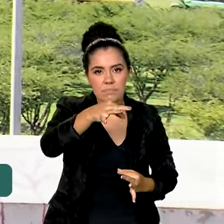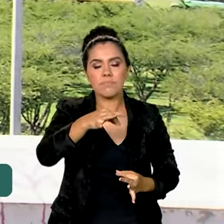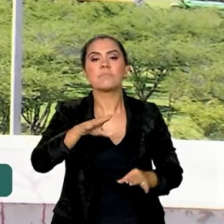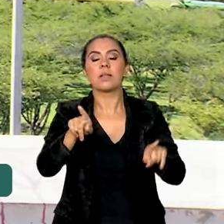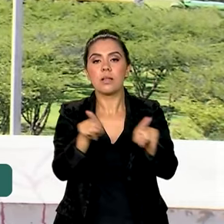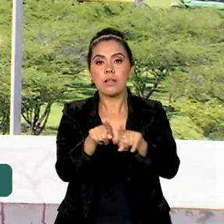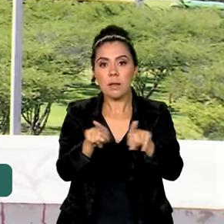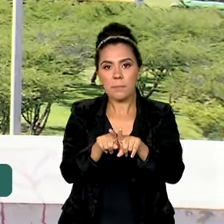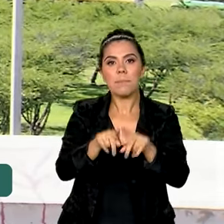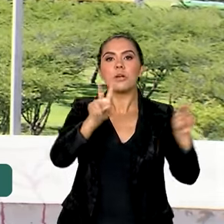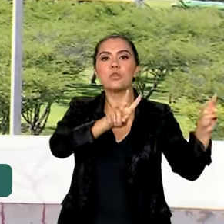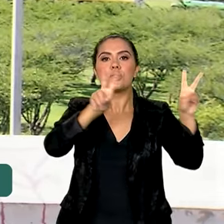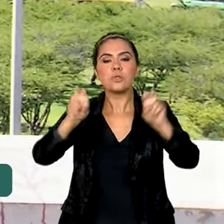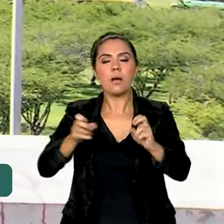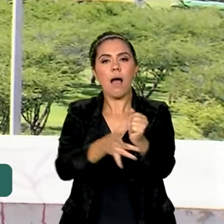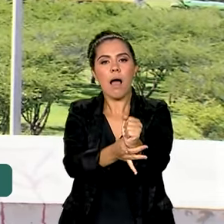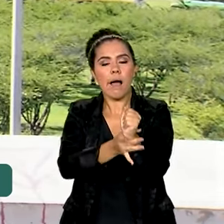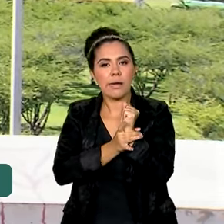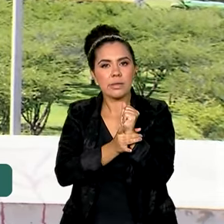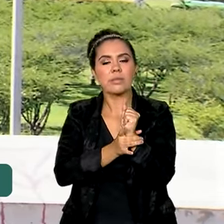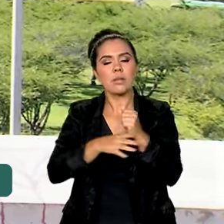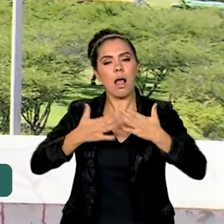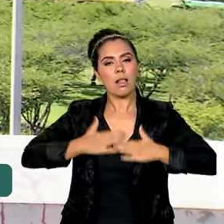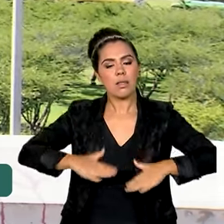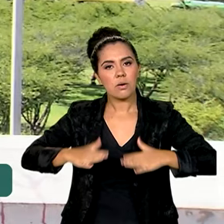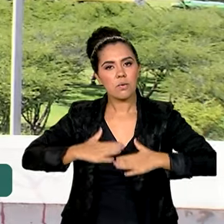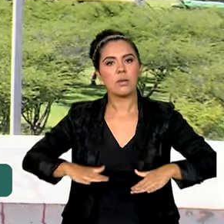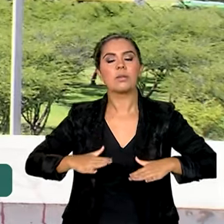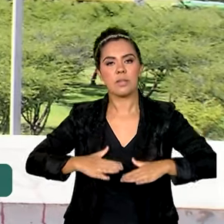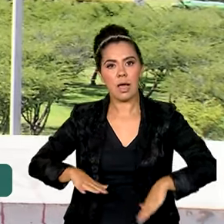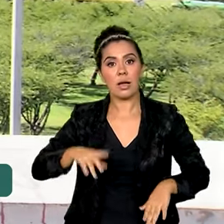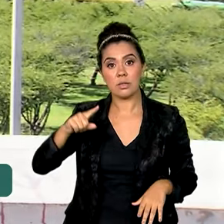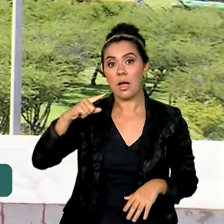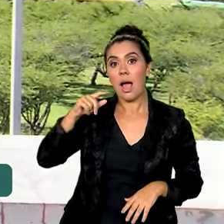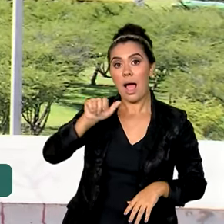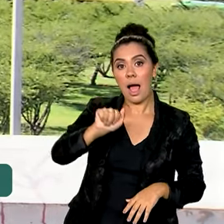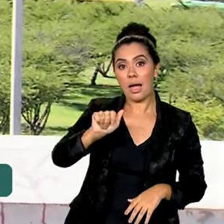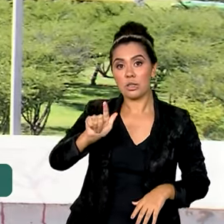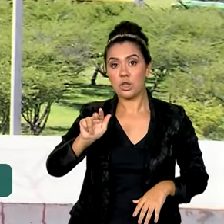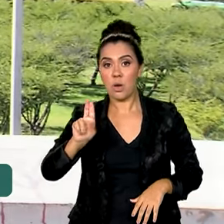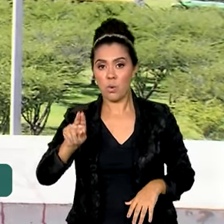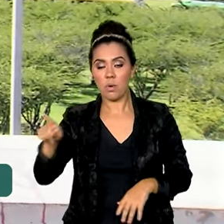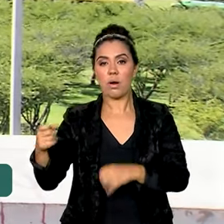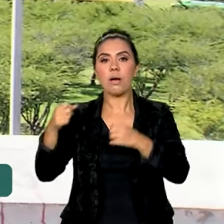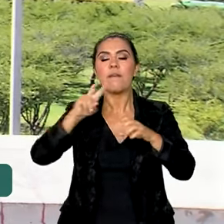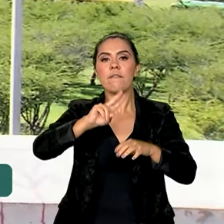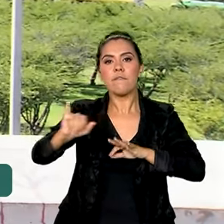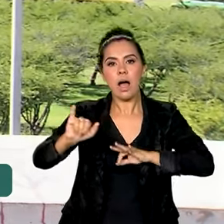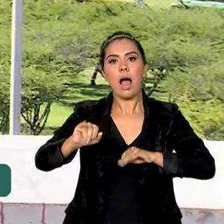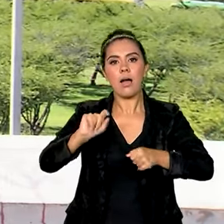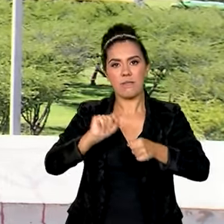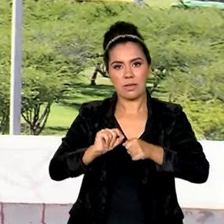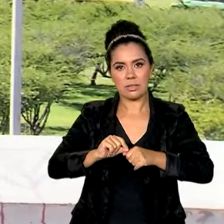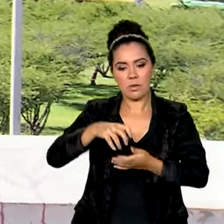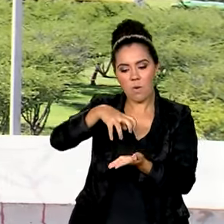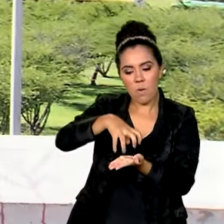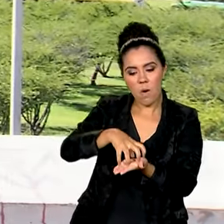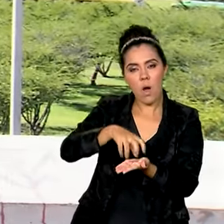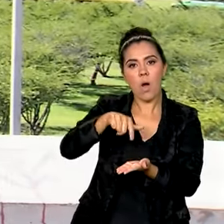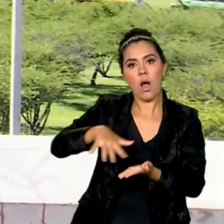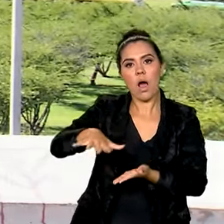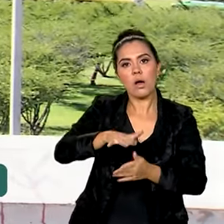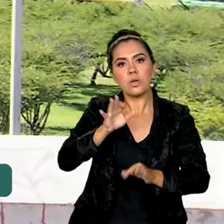disso, para garantir a tranquilidade do processo, a Advocacia Geral da União vai montar um plantão judicial que vai